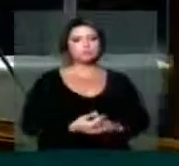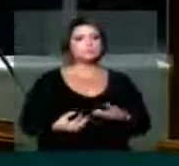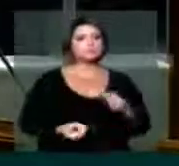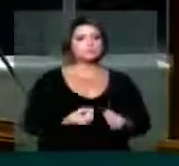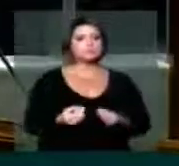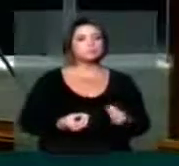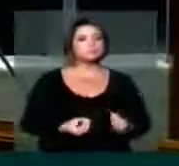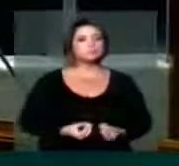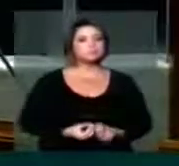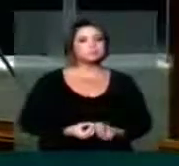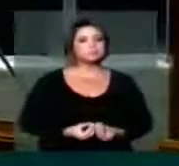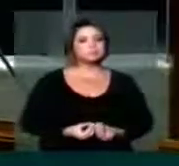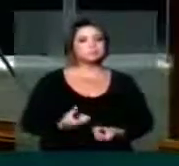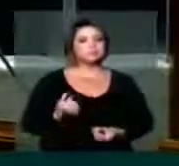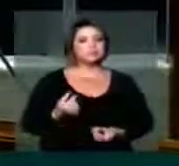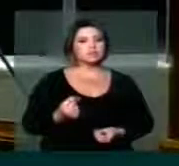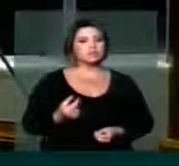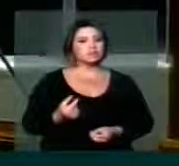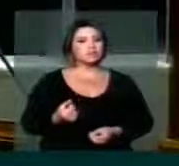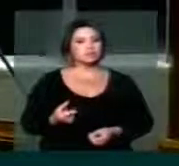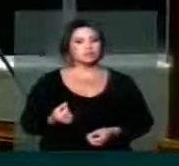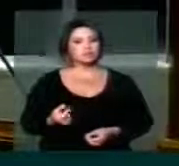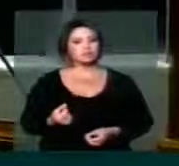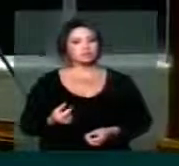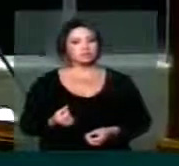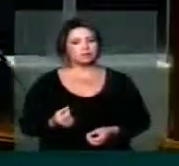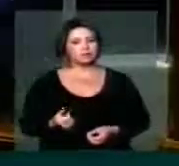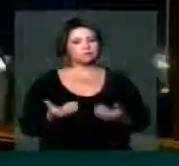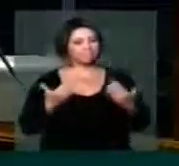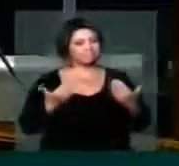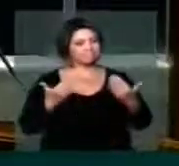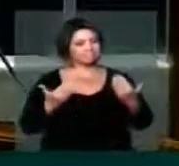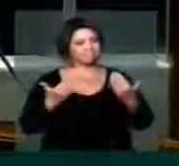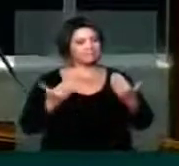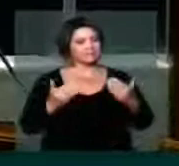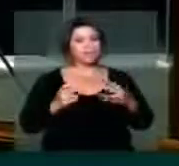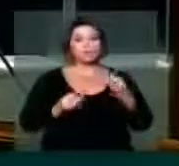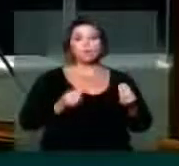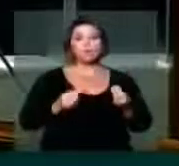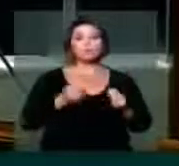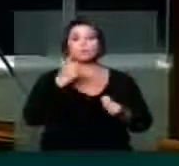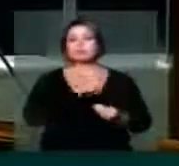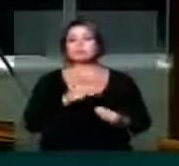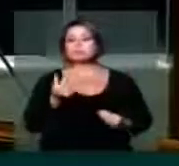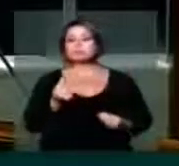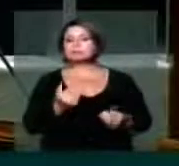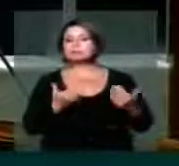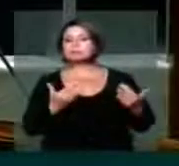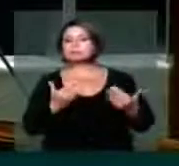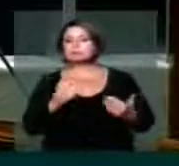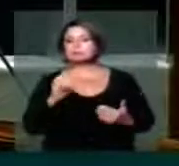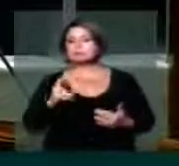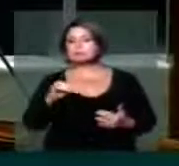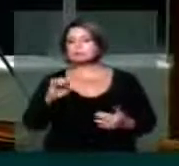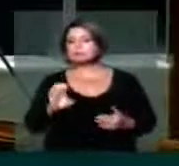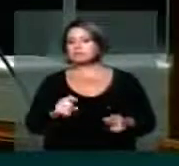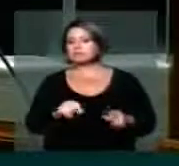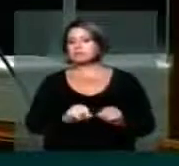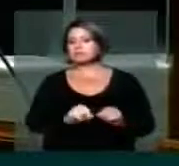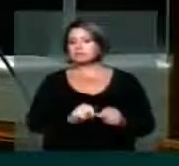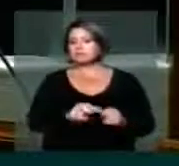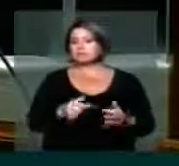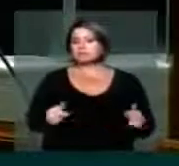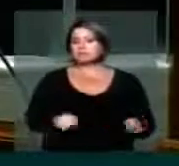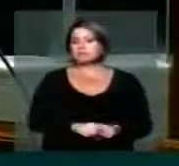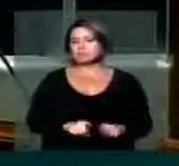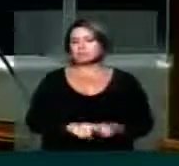contas com recursos de origem suspeita, criminosa, de contravenção, de toda sorte de impropriedades,